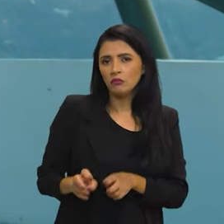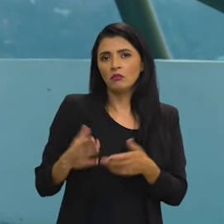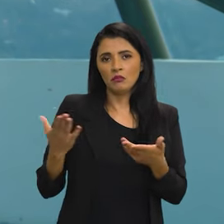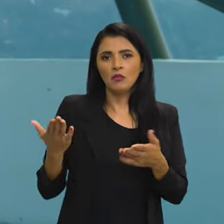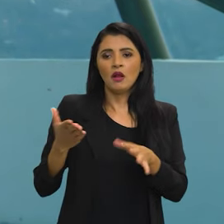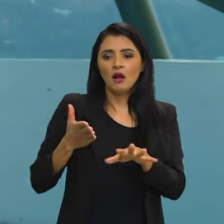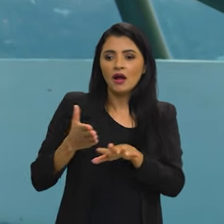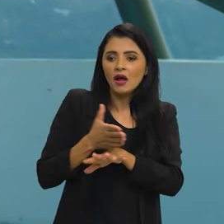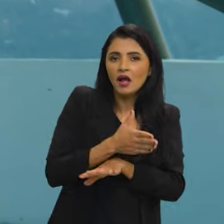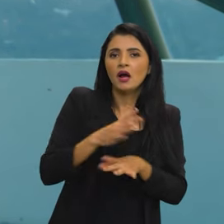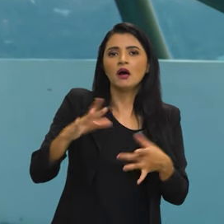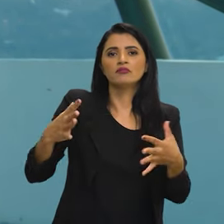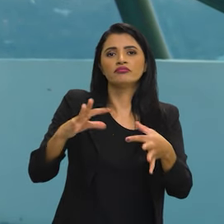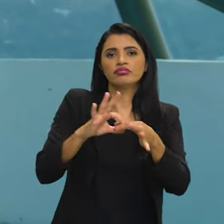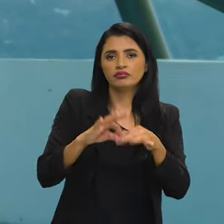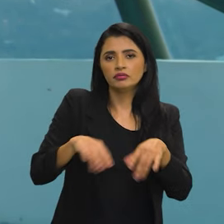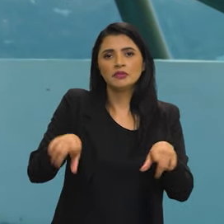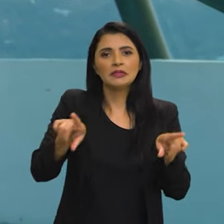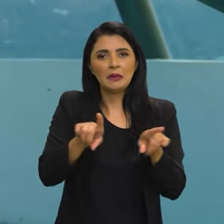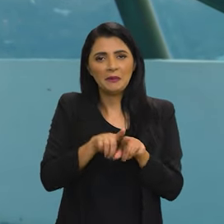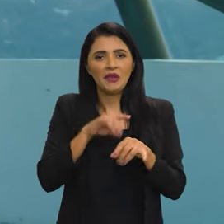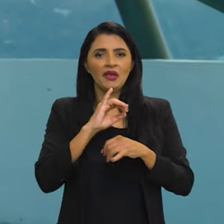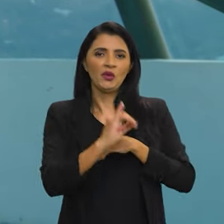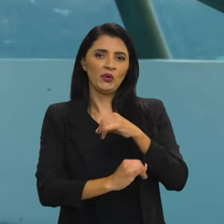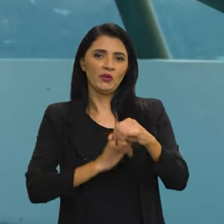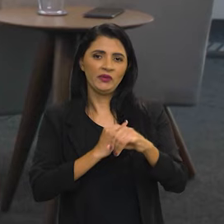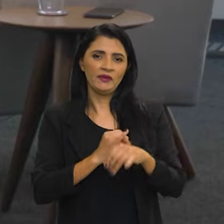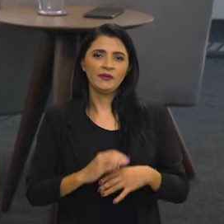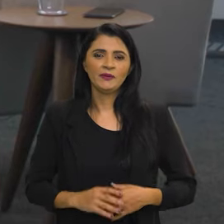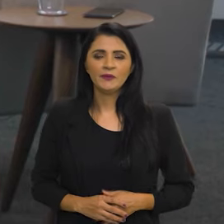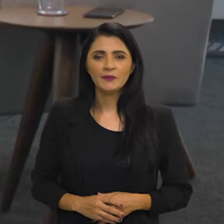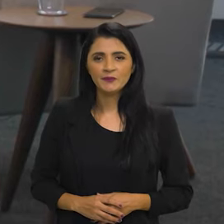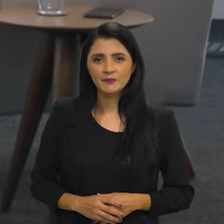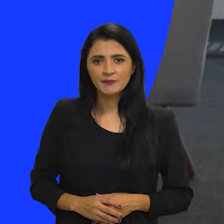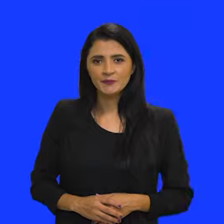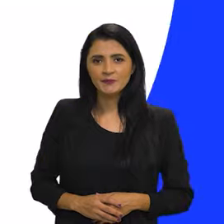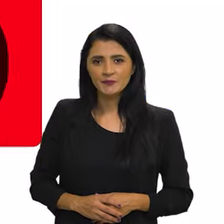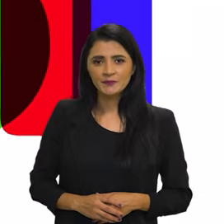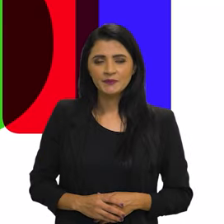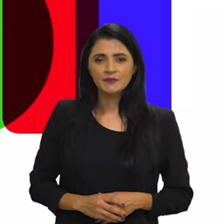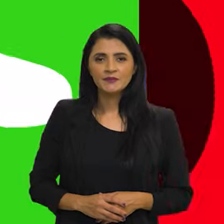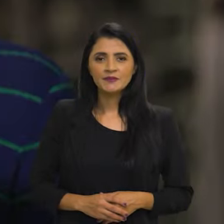assuntos que de forma transversal estão totalmente ligados com a ação da conectividade.